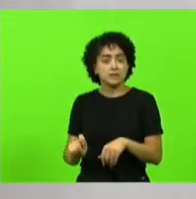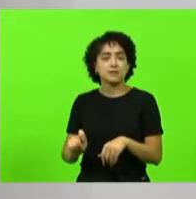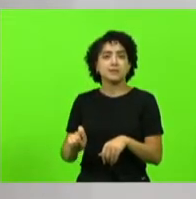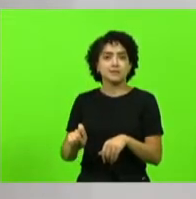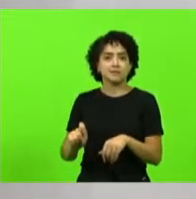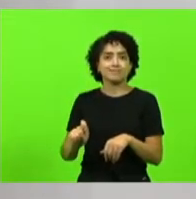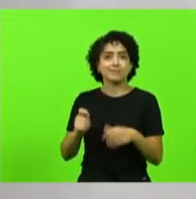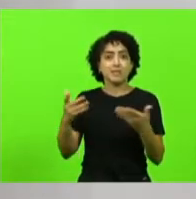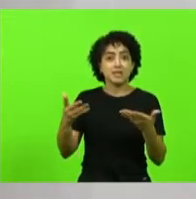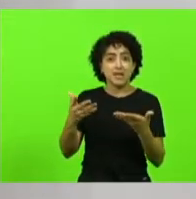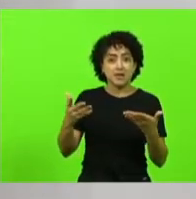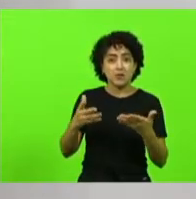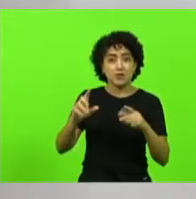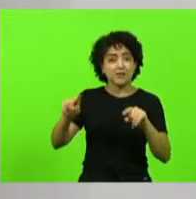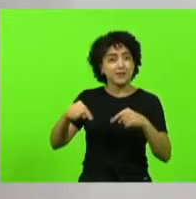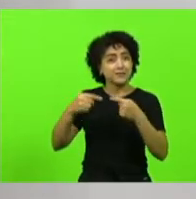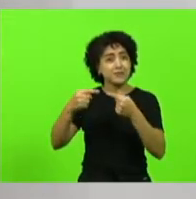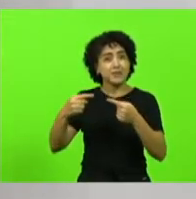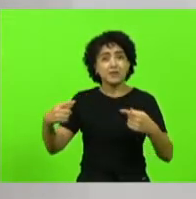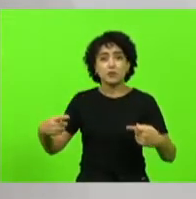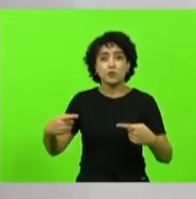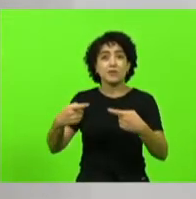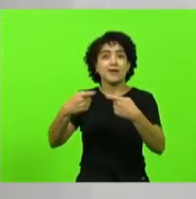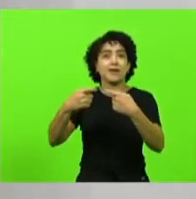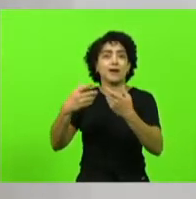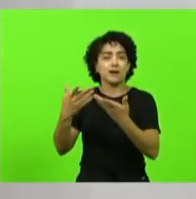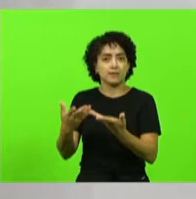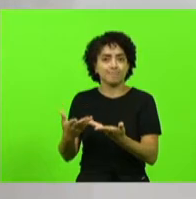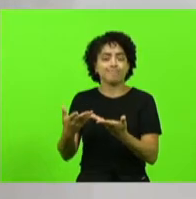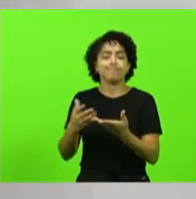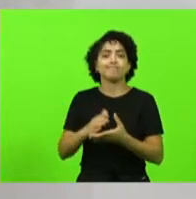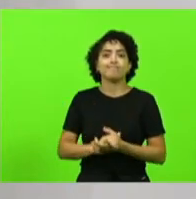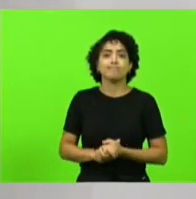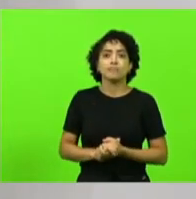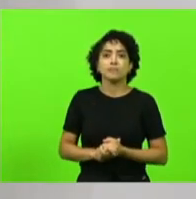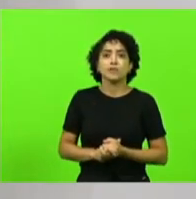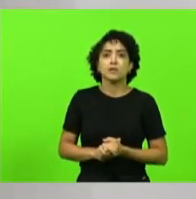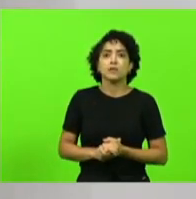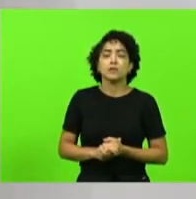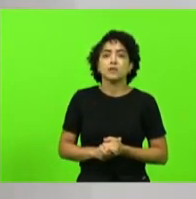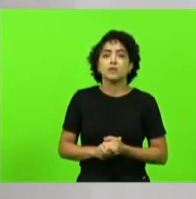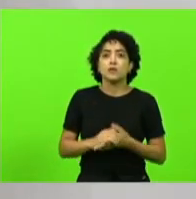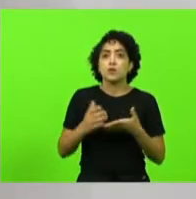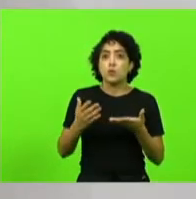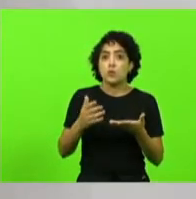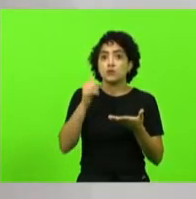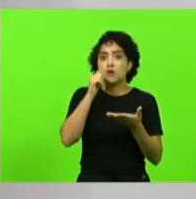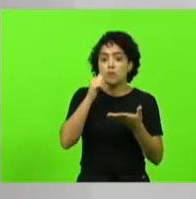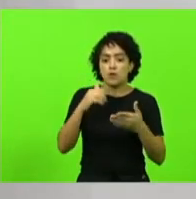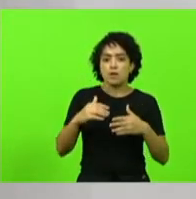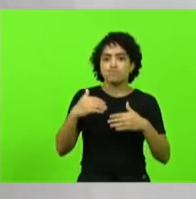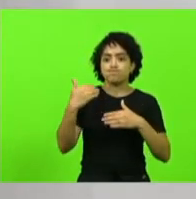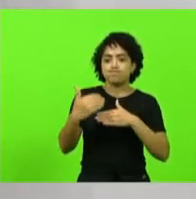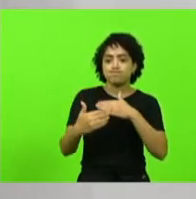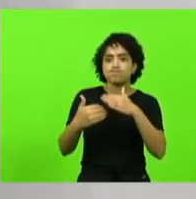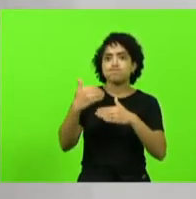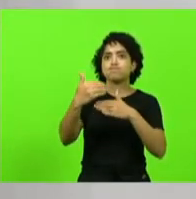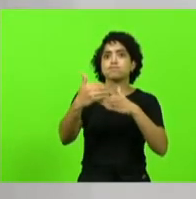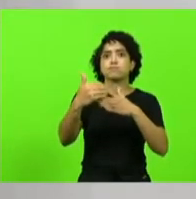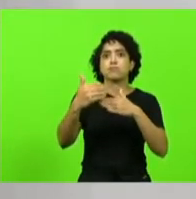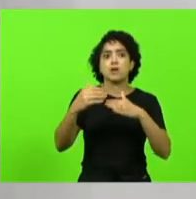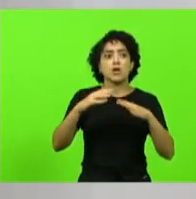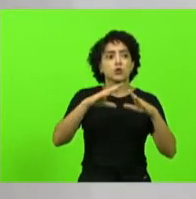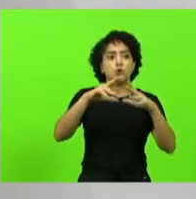suas famílias e a sua comunidade quando uma mulher avança a sociedade inteira avança